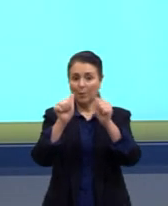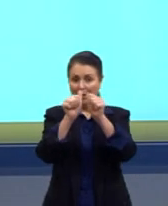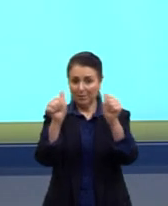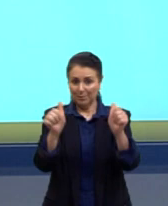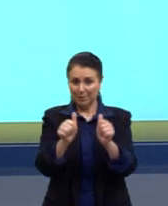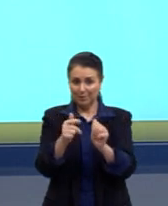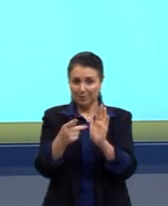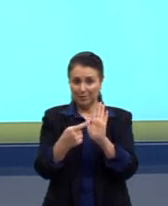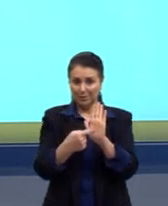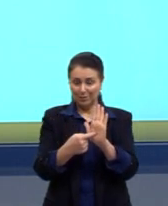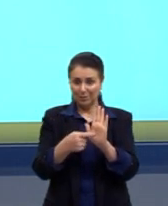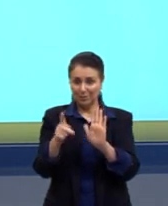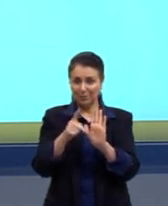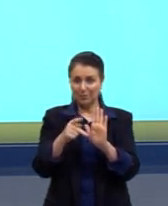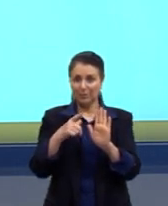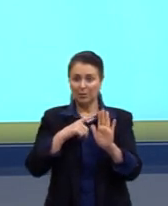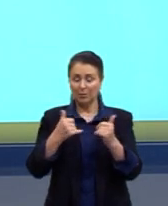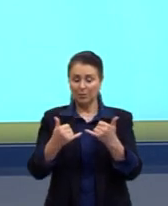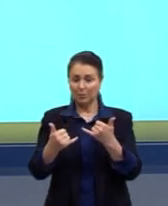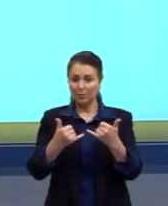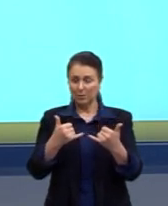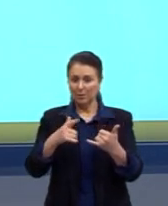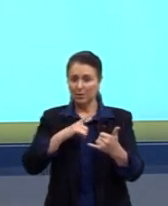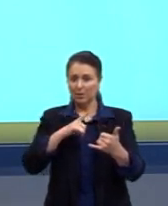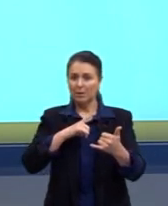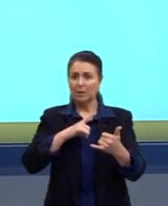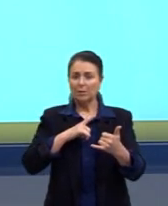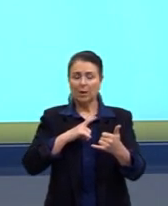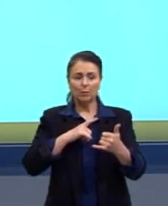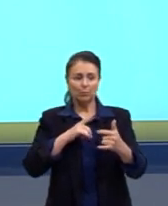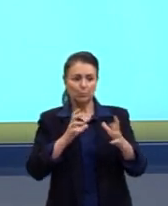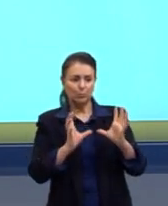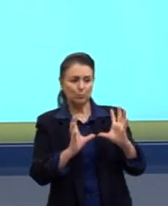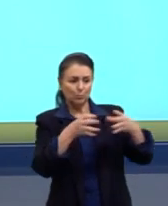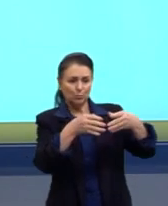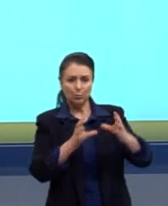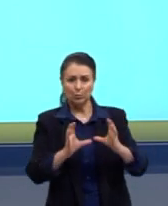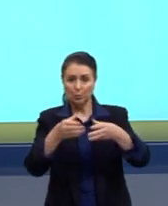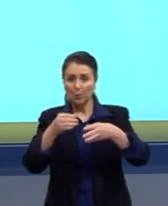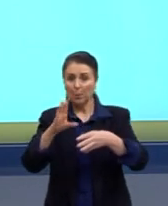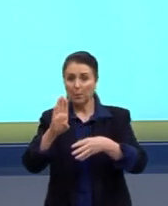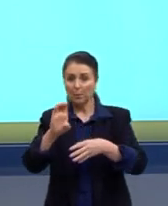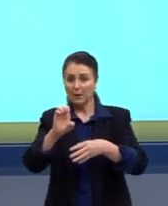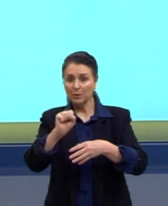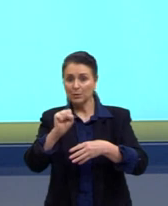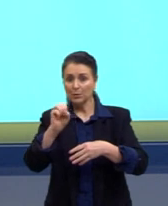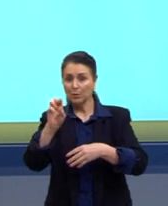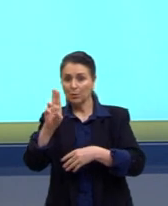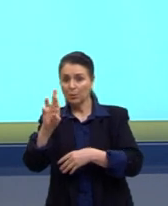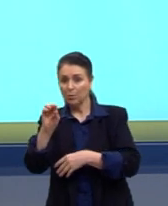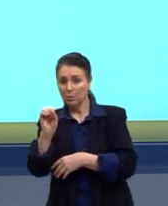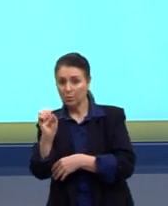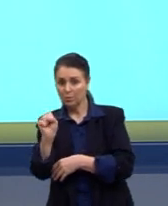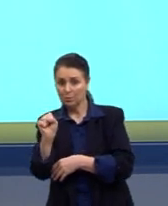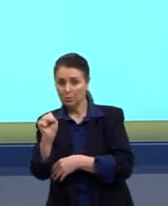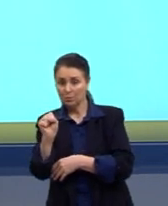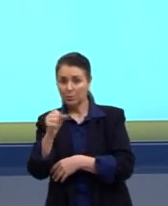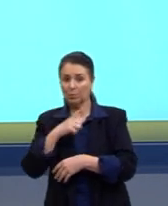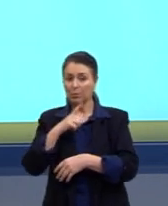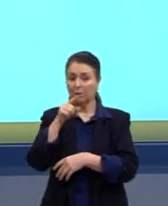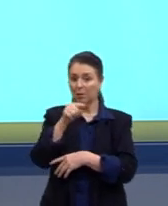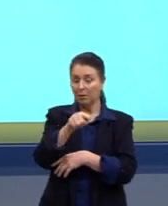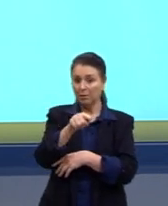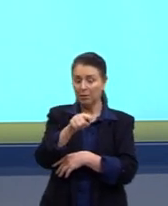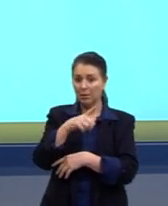a gente pode ver um exemplo. Tem lá uma população de besourinhos, né? Então, ocorre um